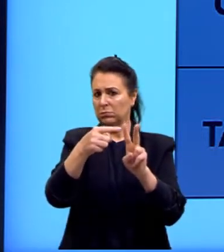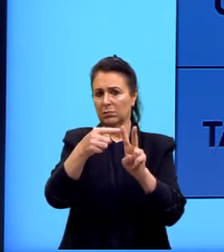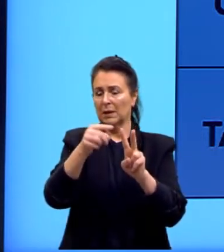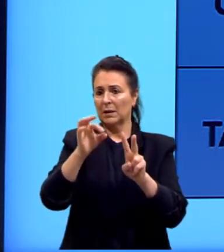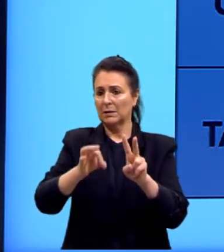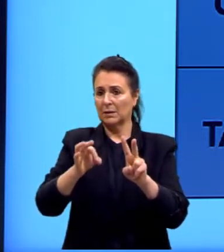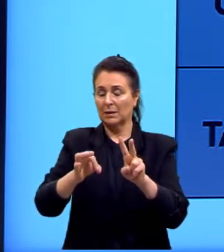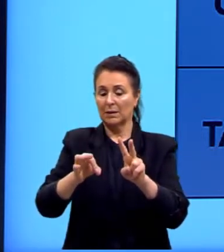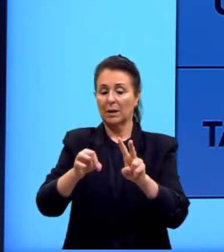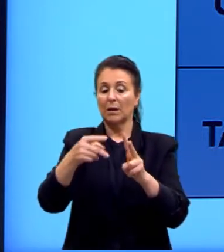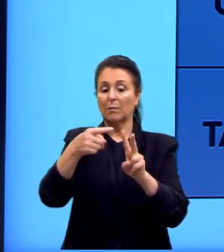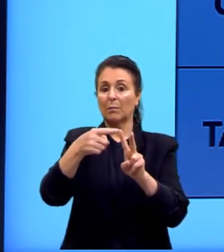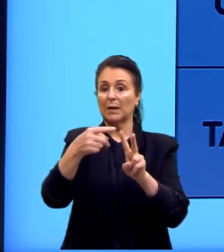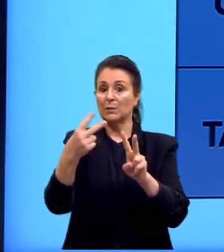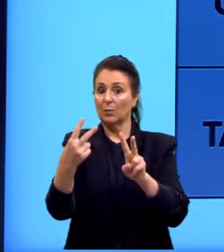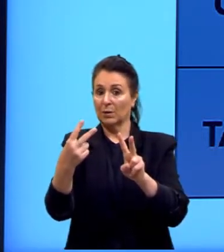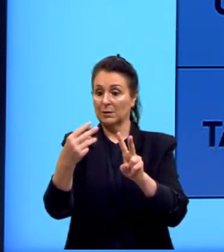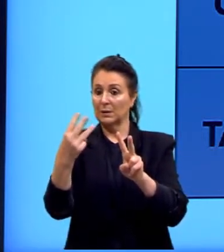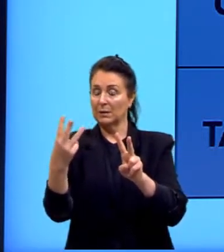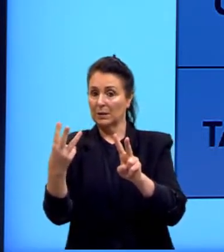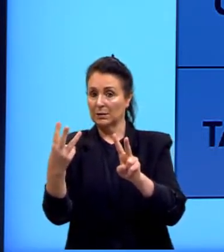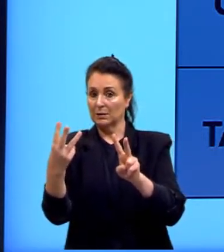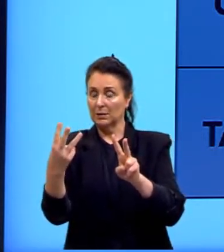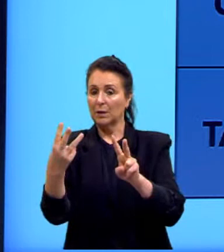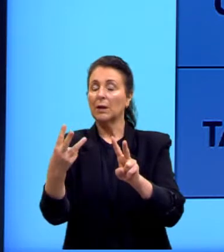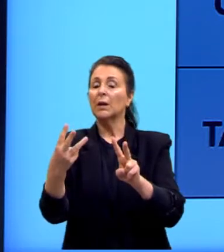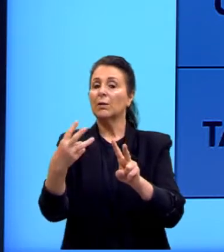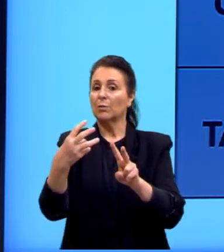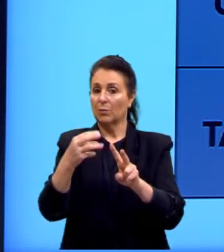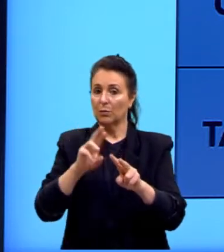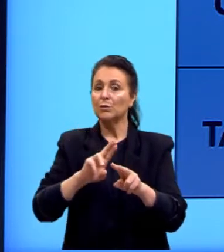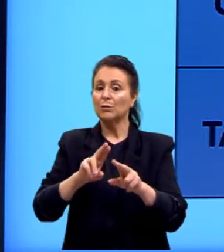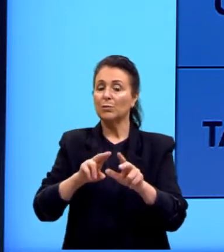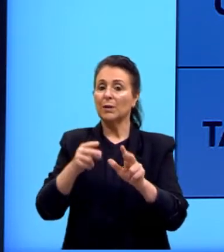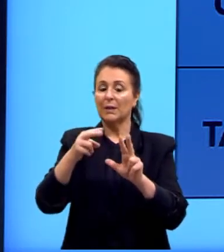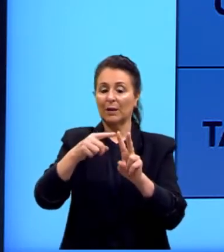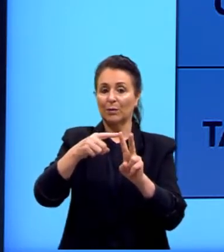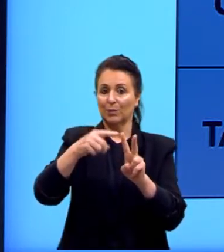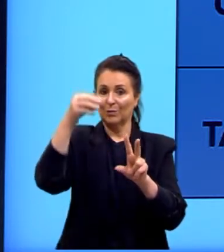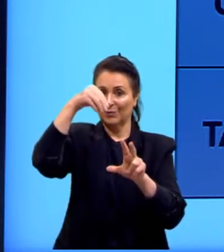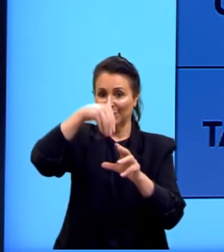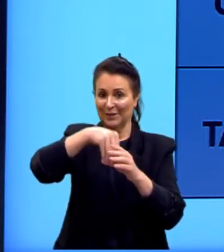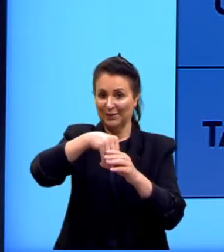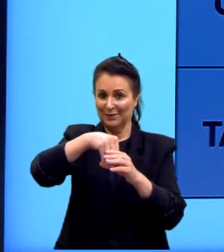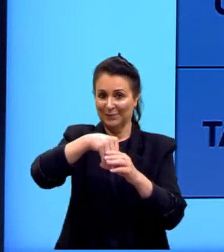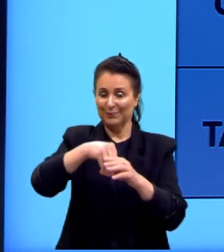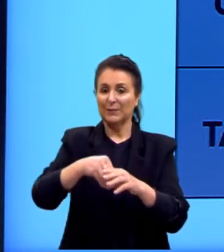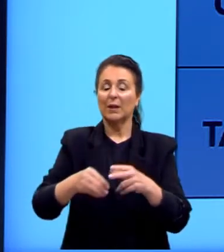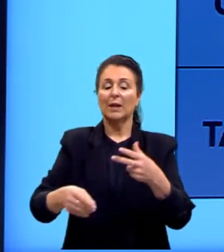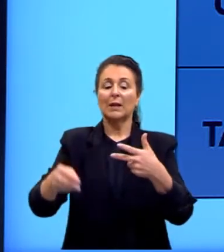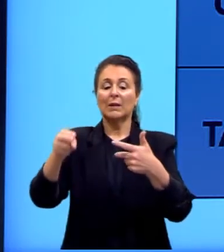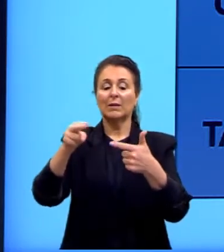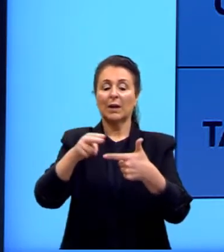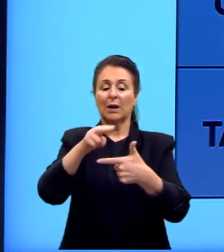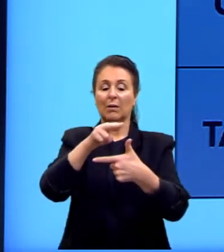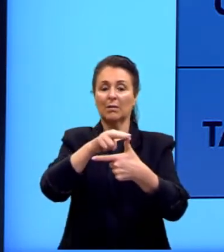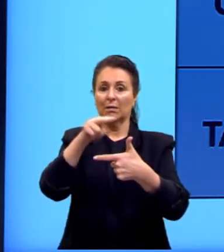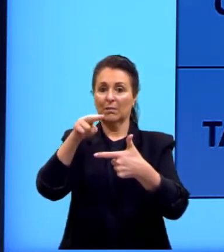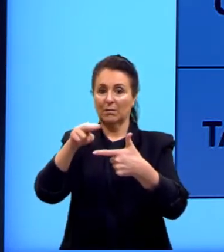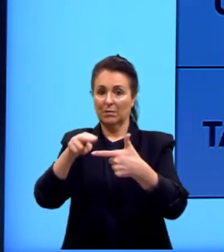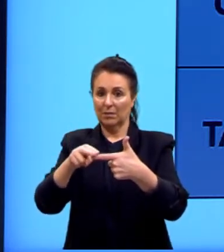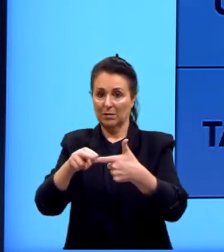raízes de 2 e 3 permanecem, então, no formato de radical. A tangente, então, nós podemos encontrar